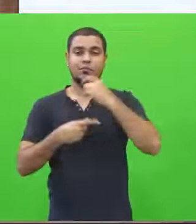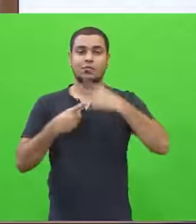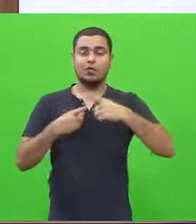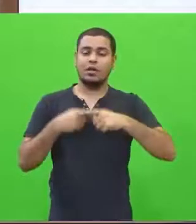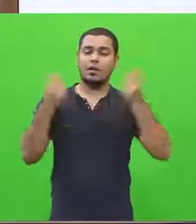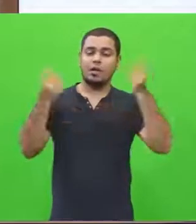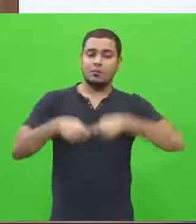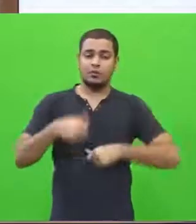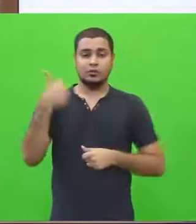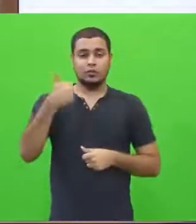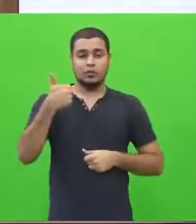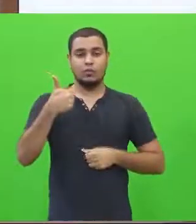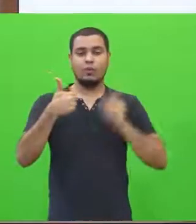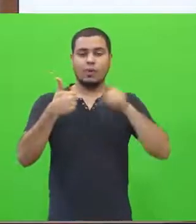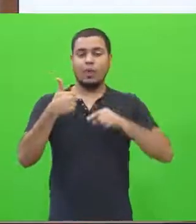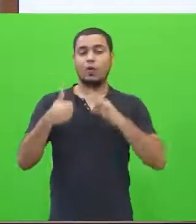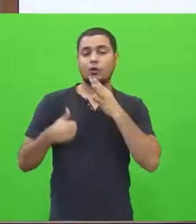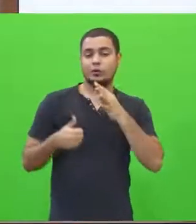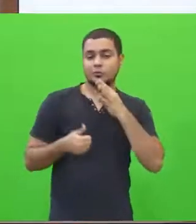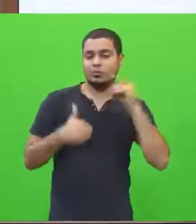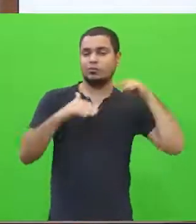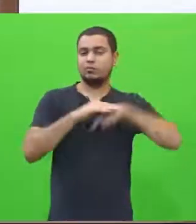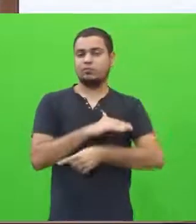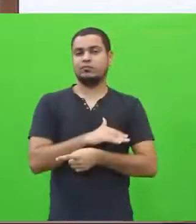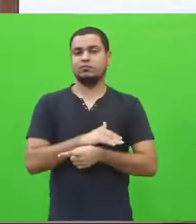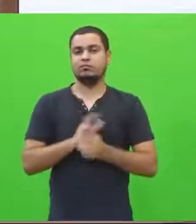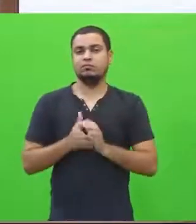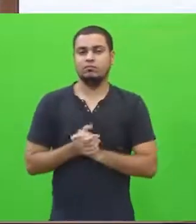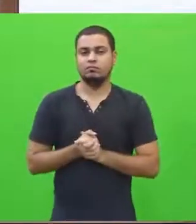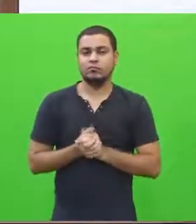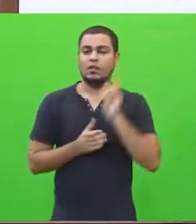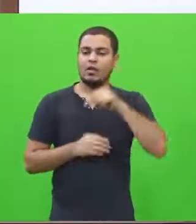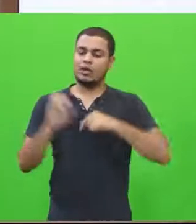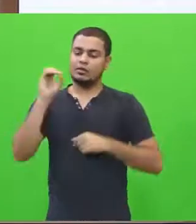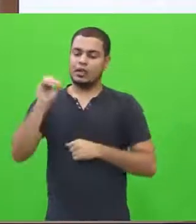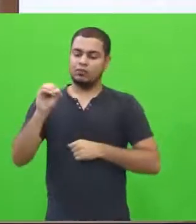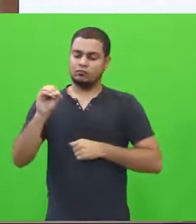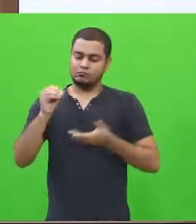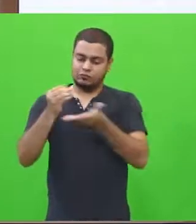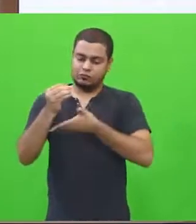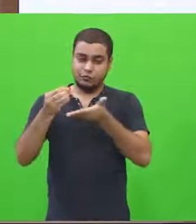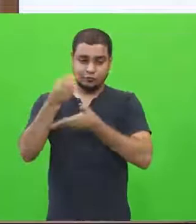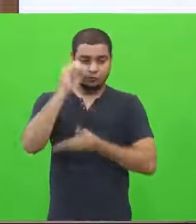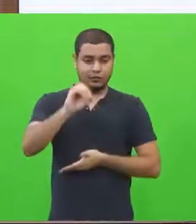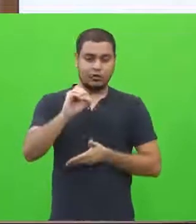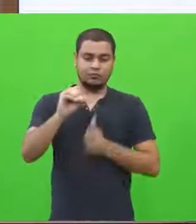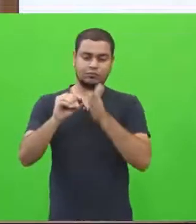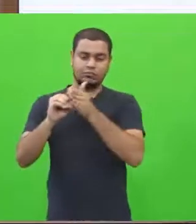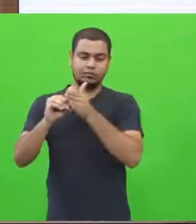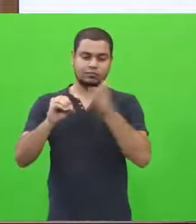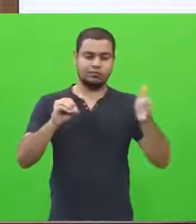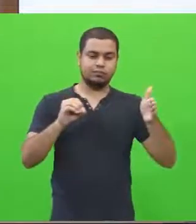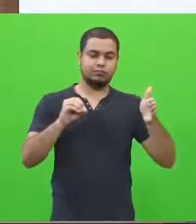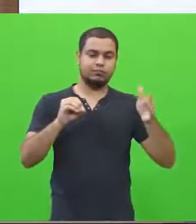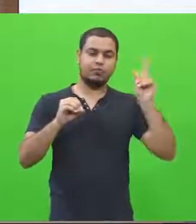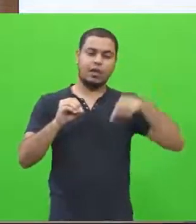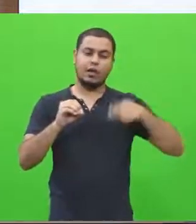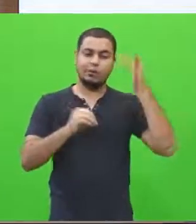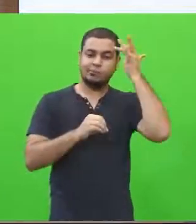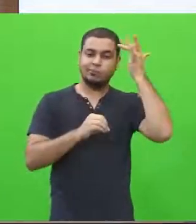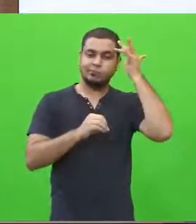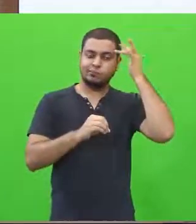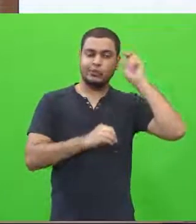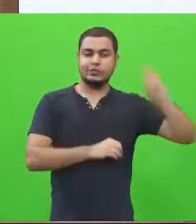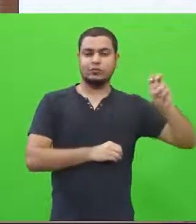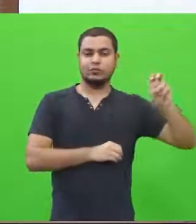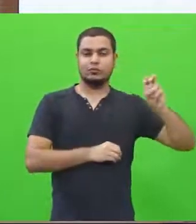competência que exige um domínio, um domínio que vai do zero, nível zero, ao nível excelente, que é o nível